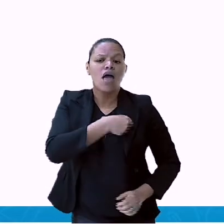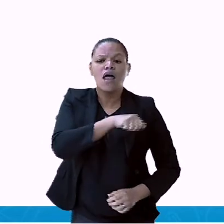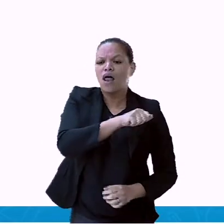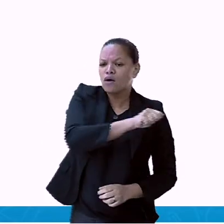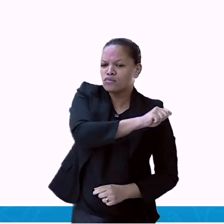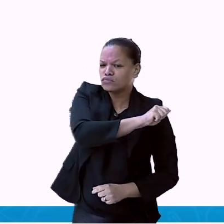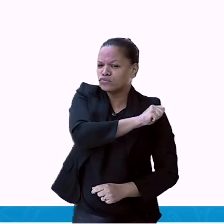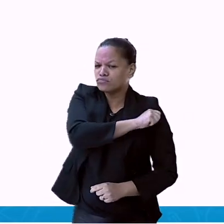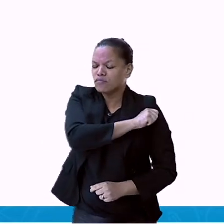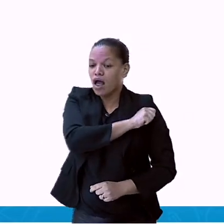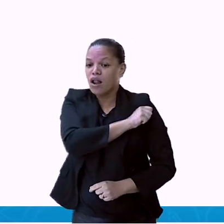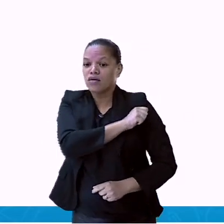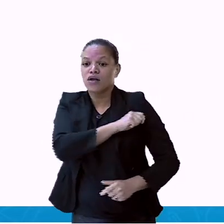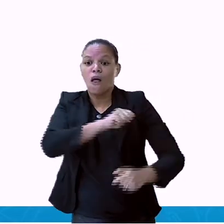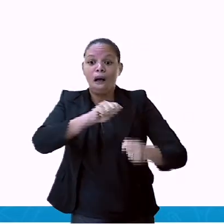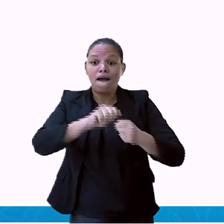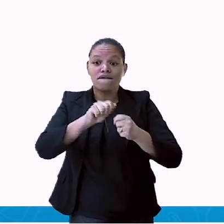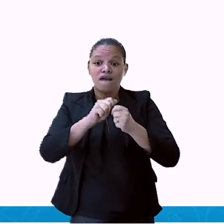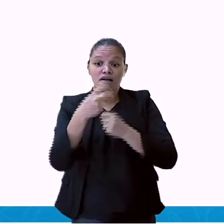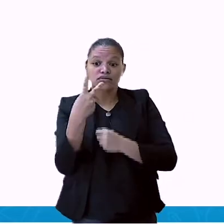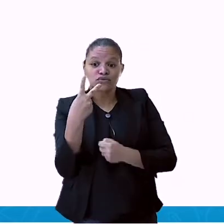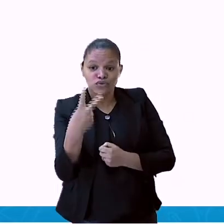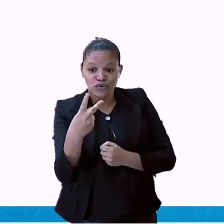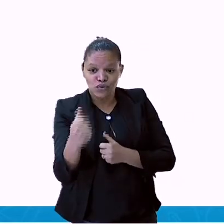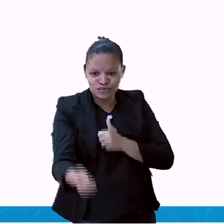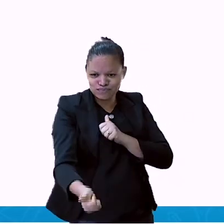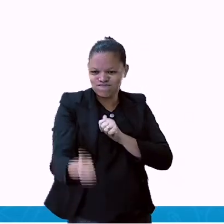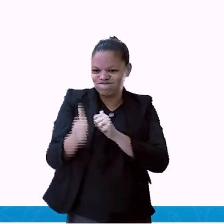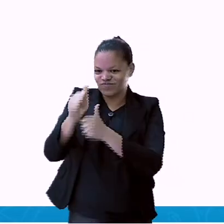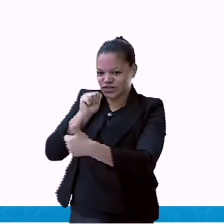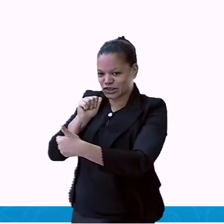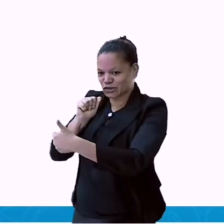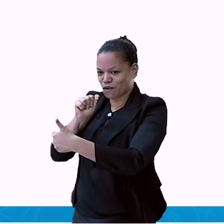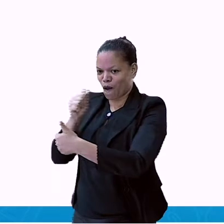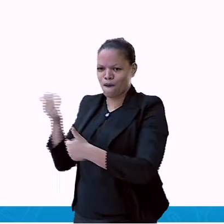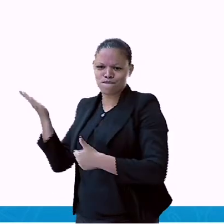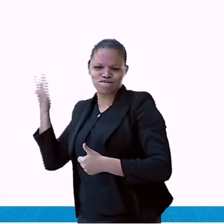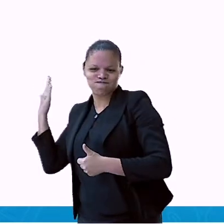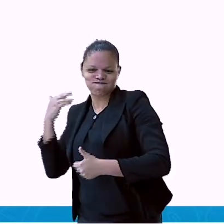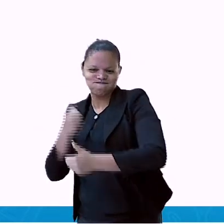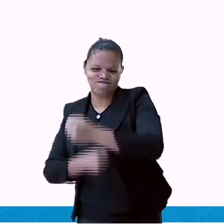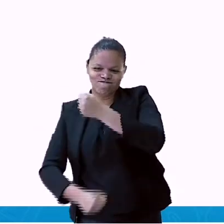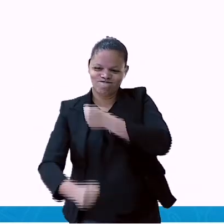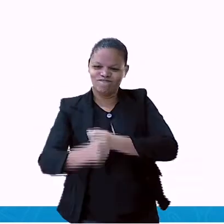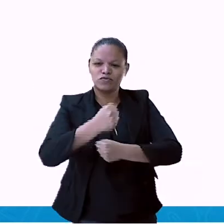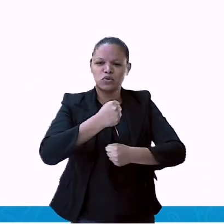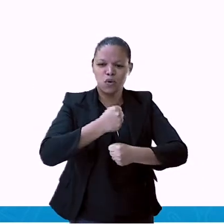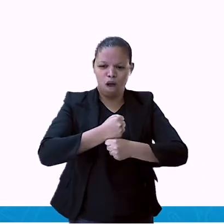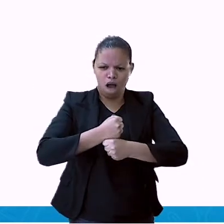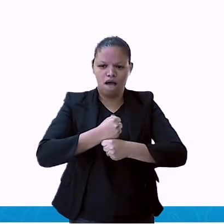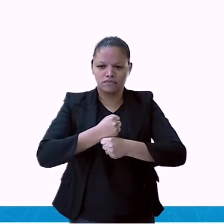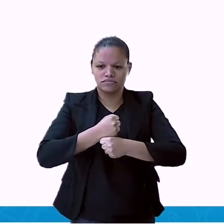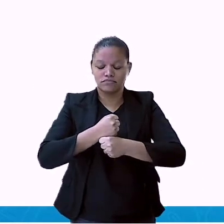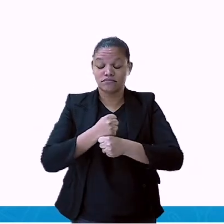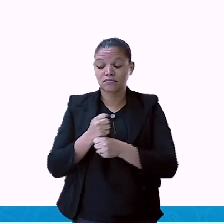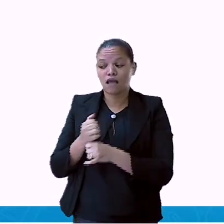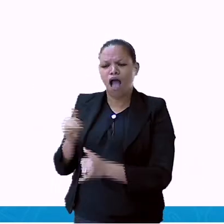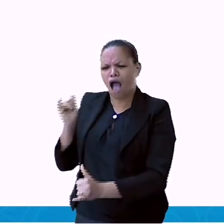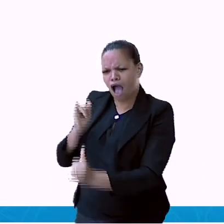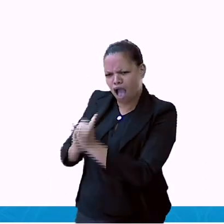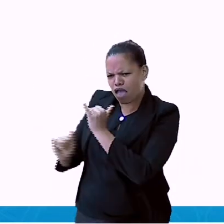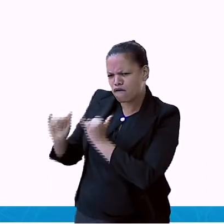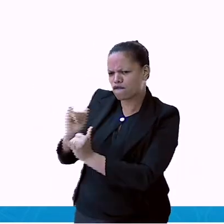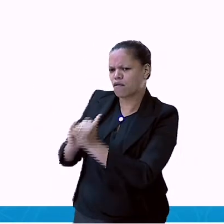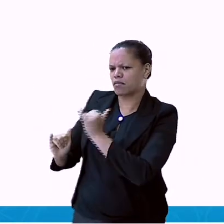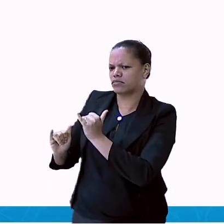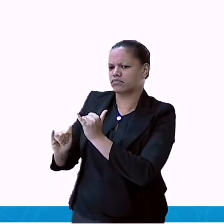duas modalidades esportivas nos últimos anos. Então, toda essa informação, a escola expôs em